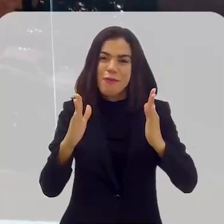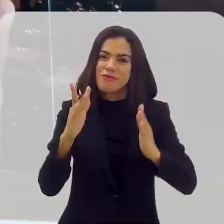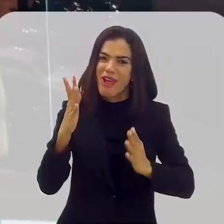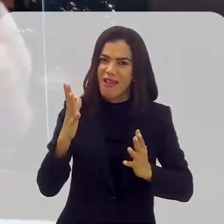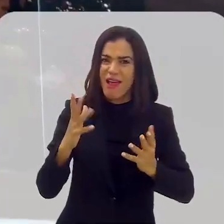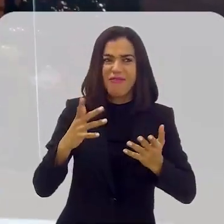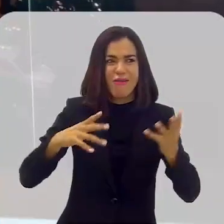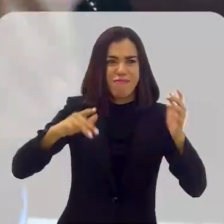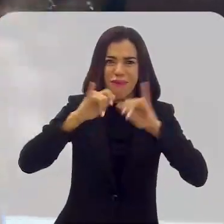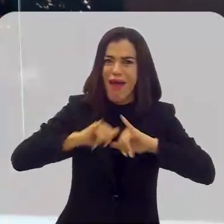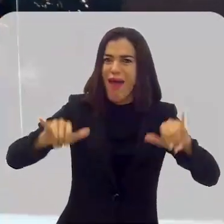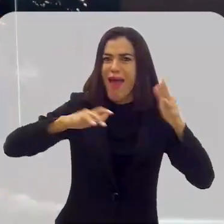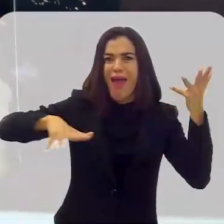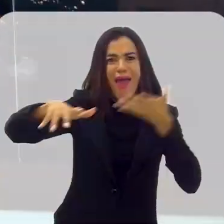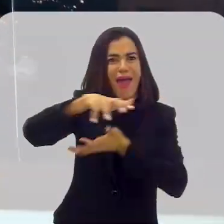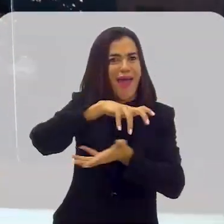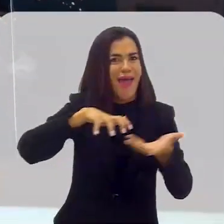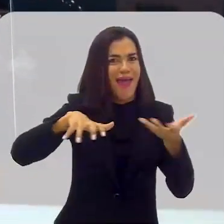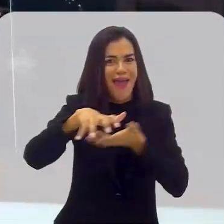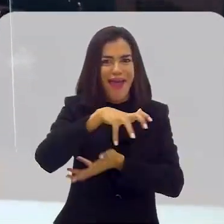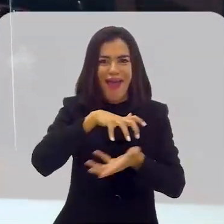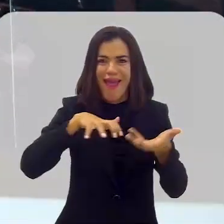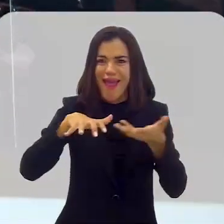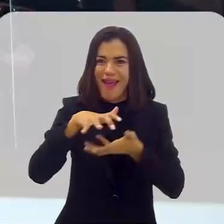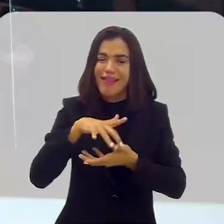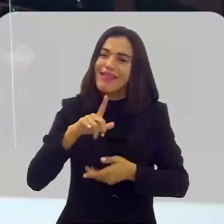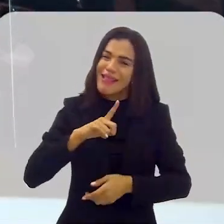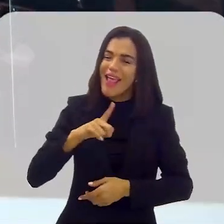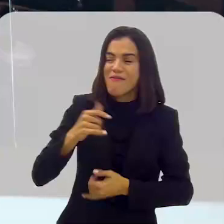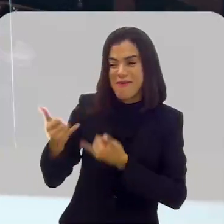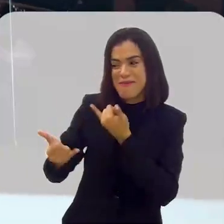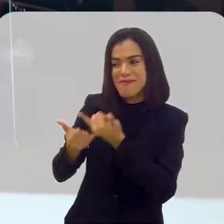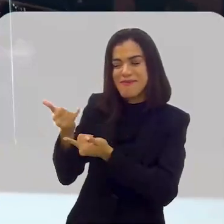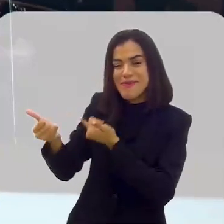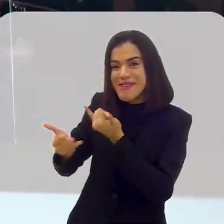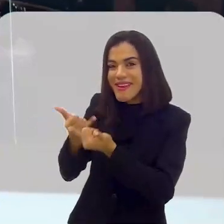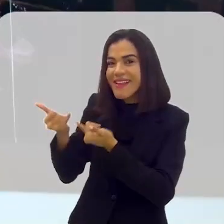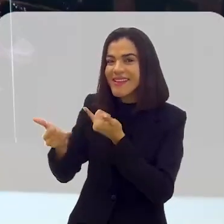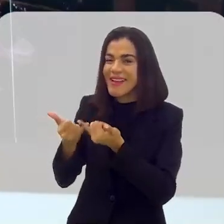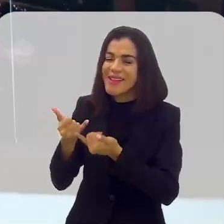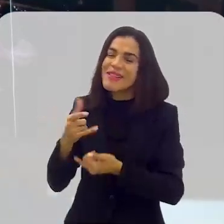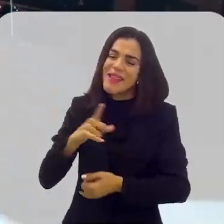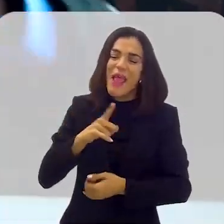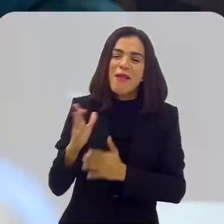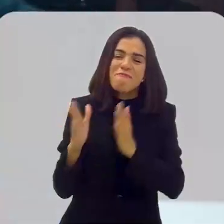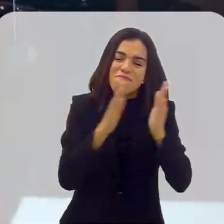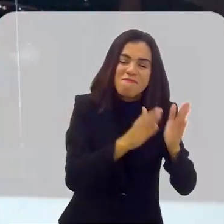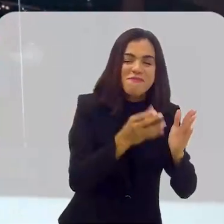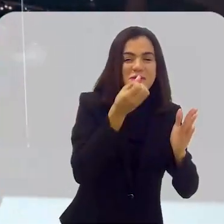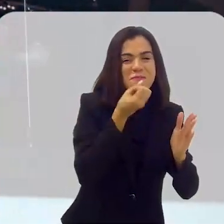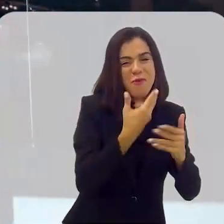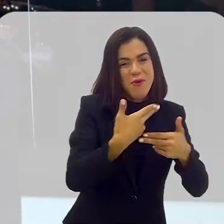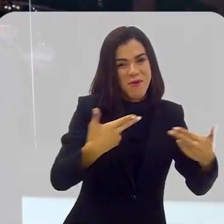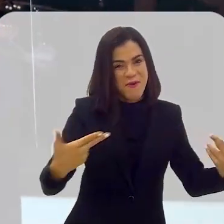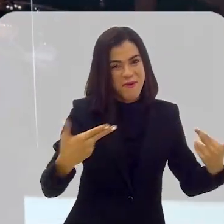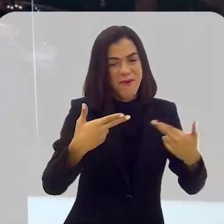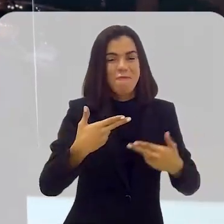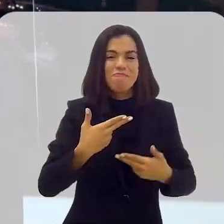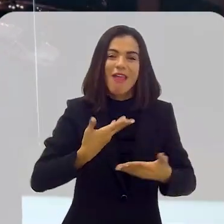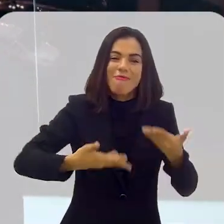meio efervescente, e o impacto ainda não tinha. Então houve essa brincadeira, que são as coisas boas também da